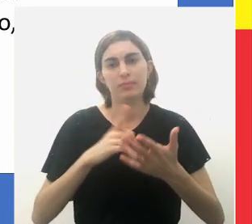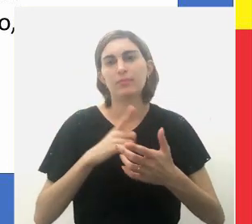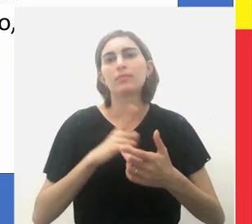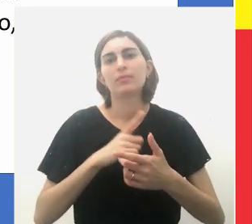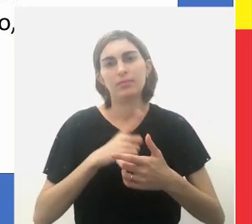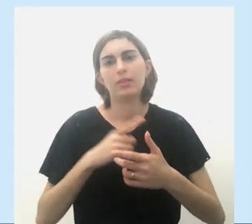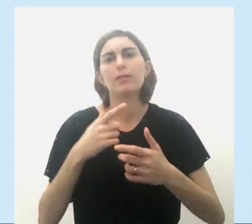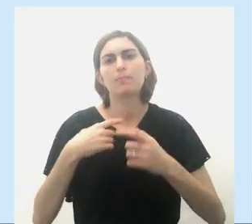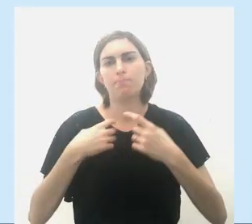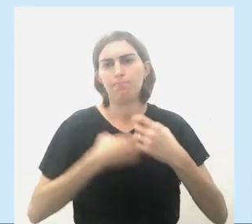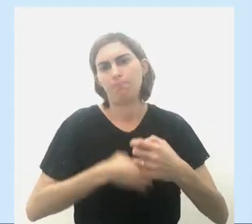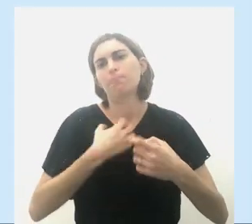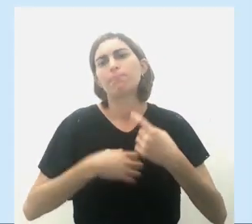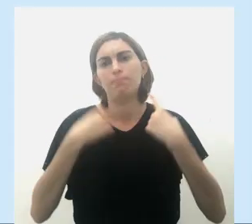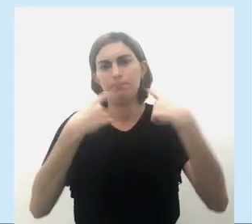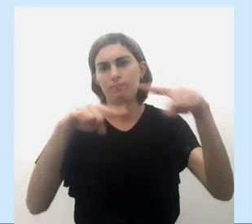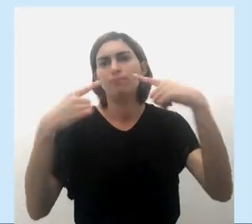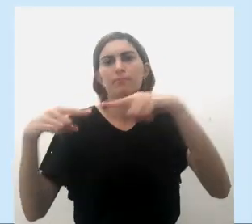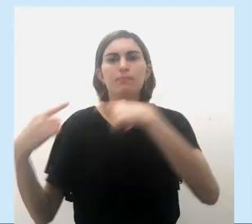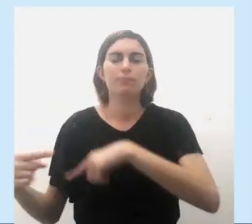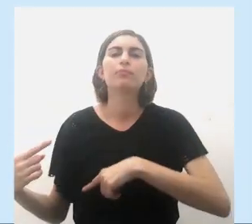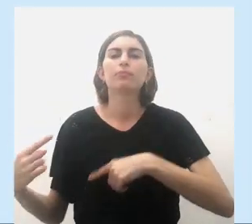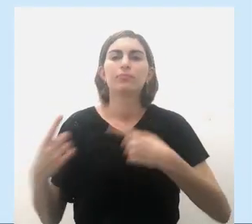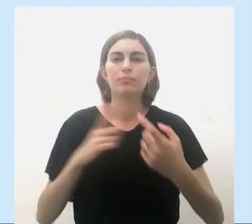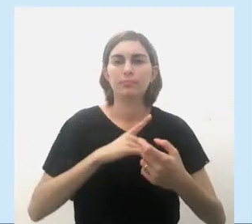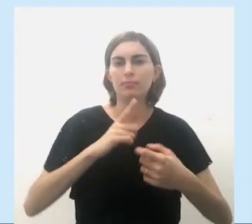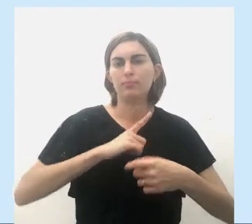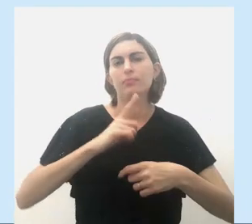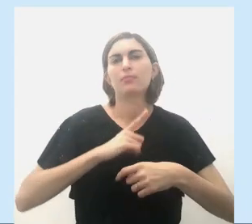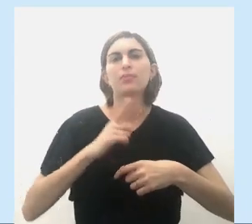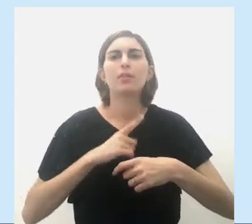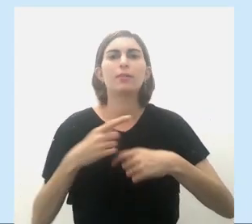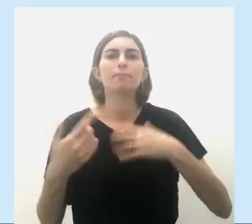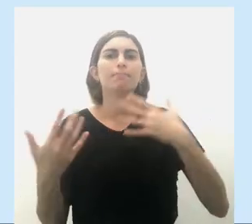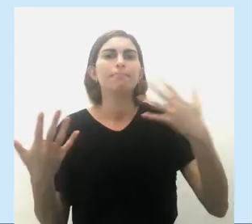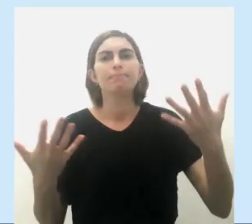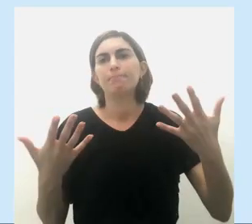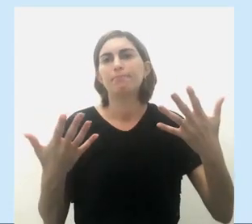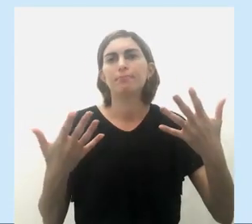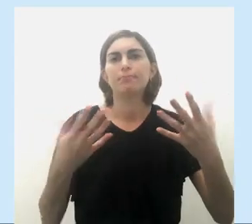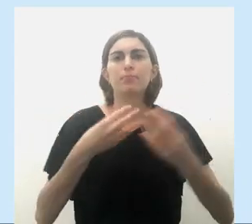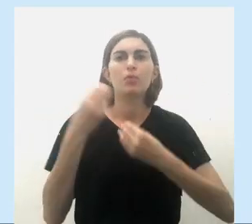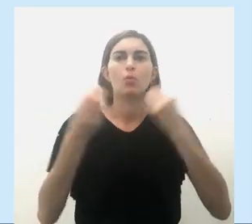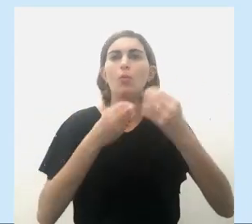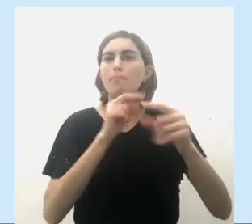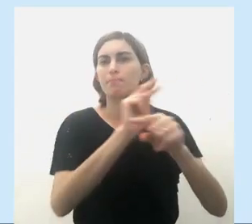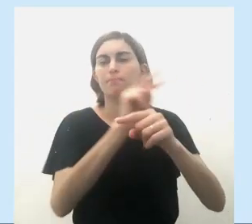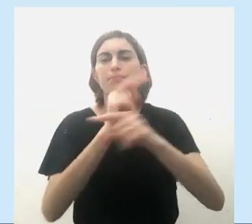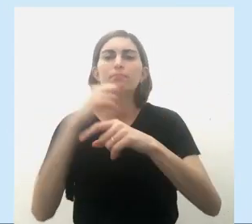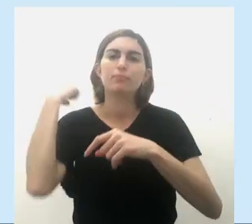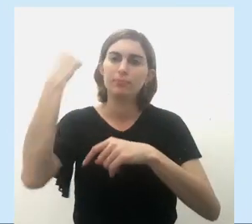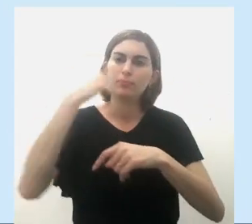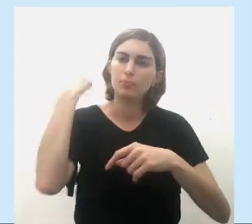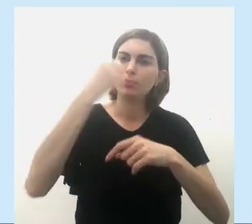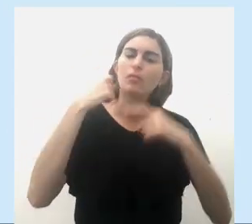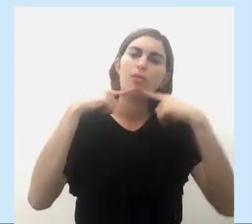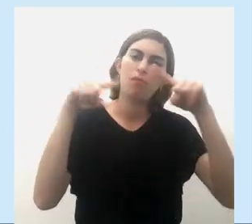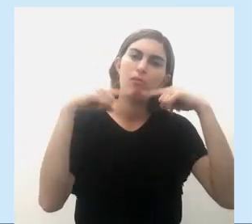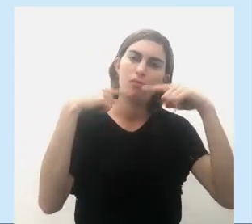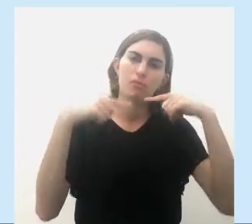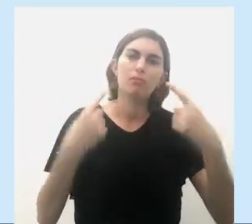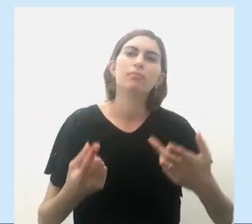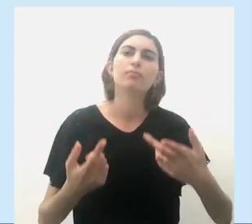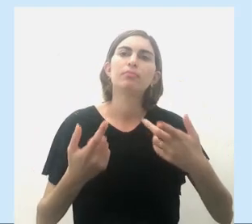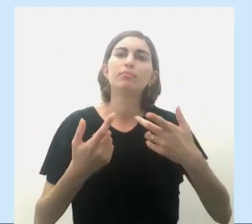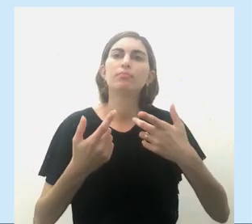realidade, vai ter uma indignação, vai haver, na realidade, uma forma de protestar. Então,